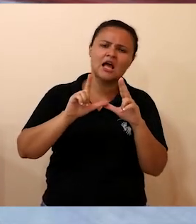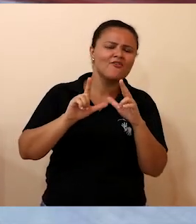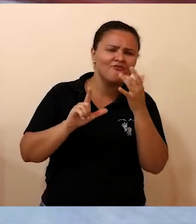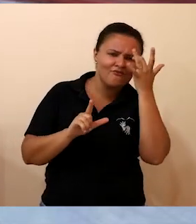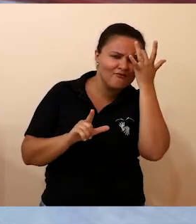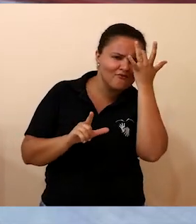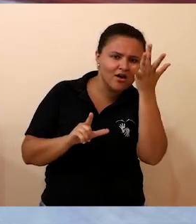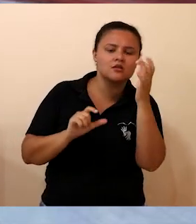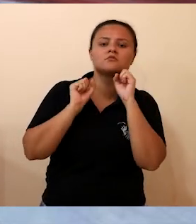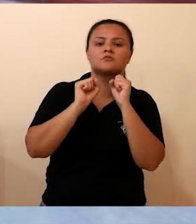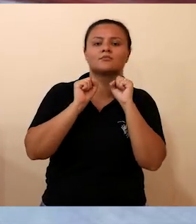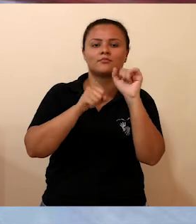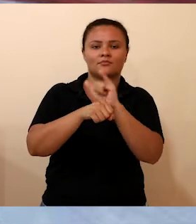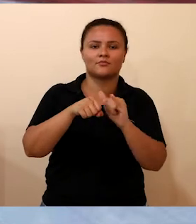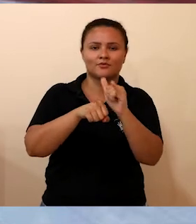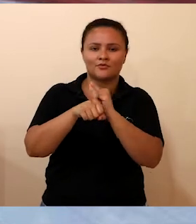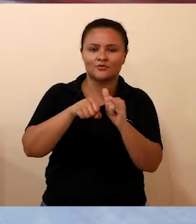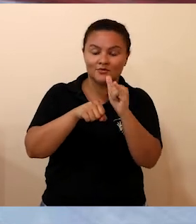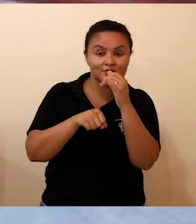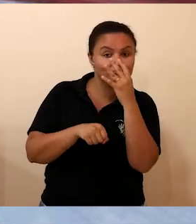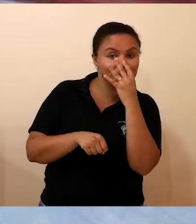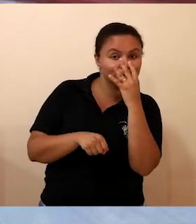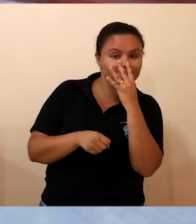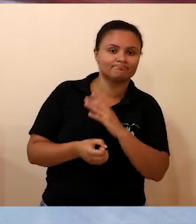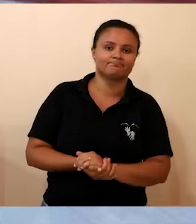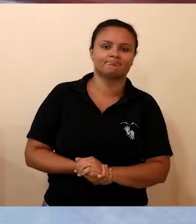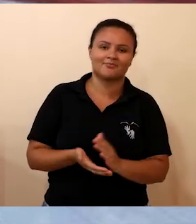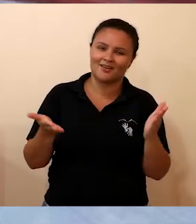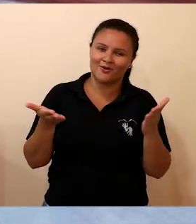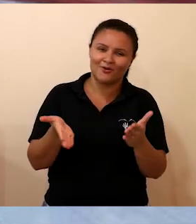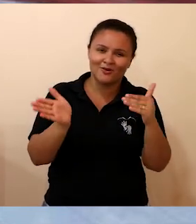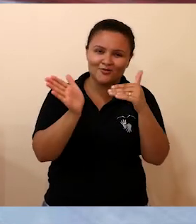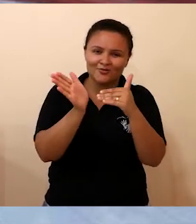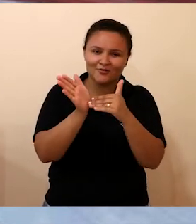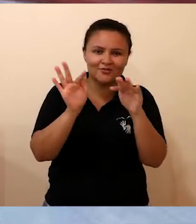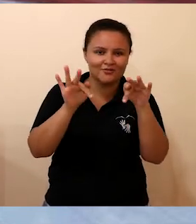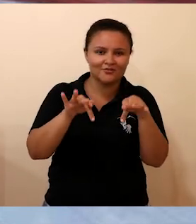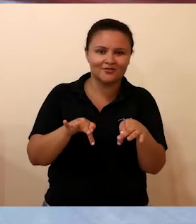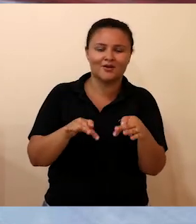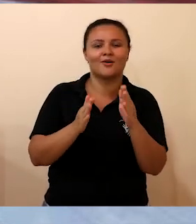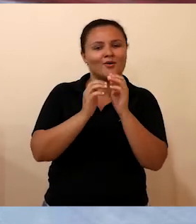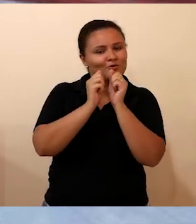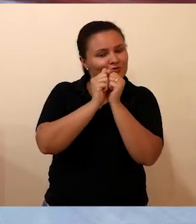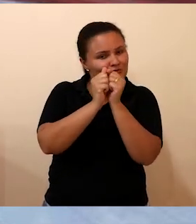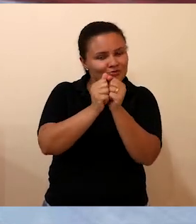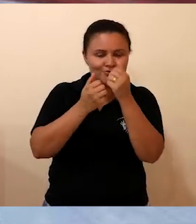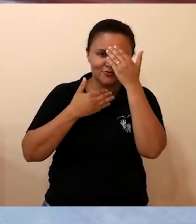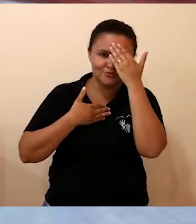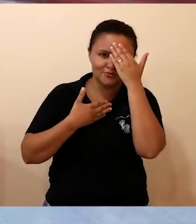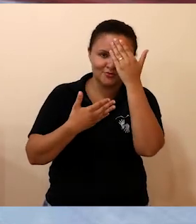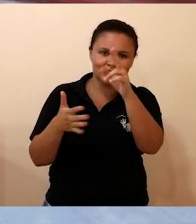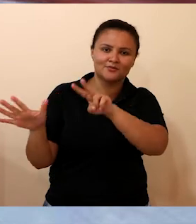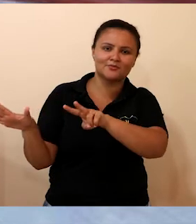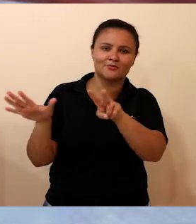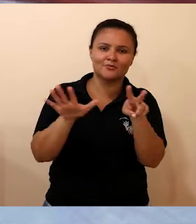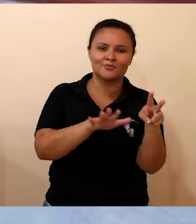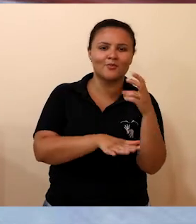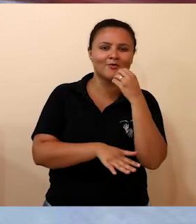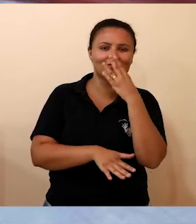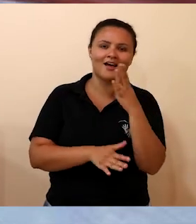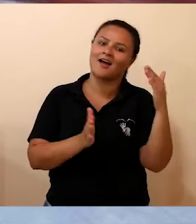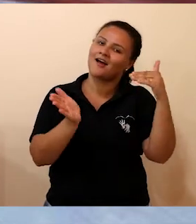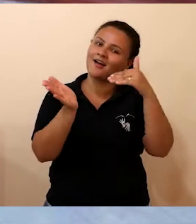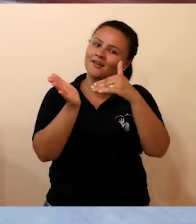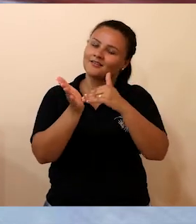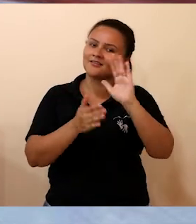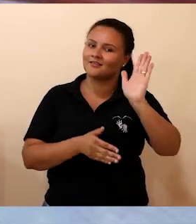canal do YouTube da TV Unir. Nosso programa termina aqui. Obrigado pela sua companhia, tenha um bom fim de semana e até o próximo programa. Até